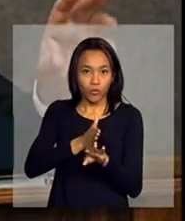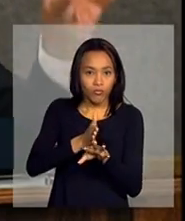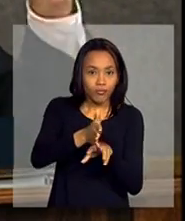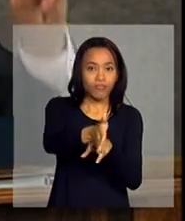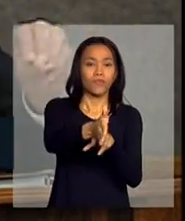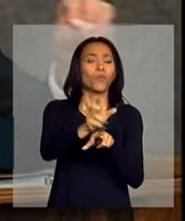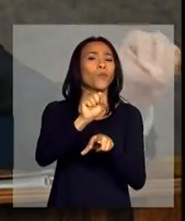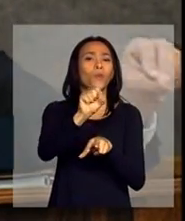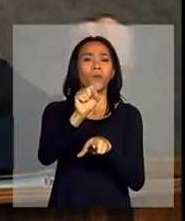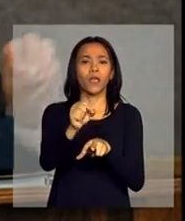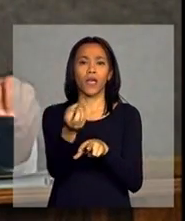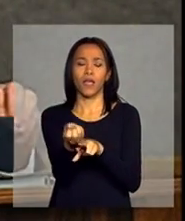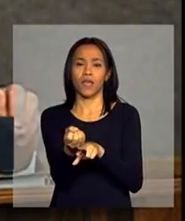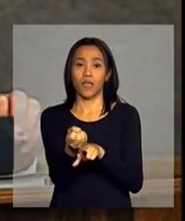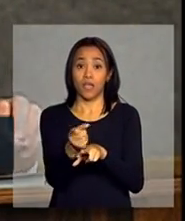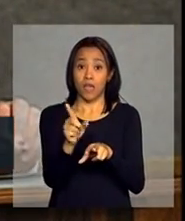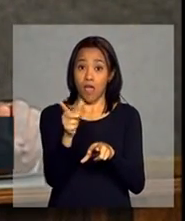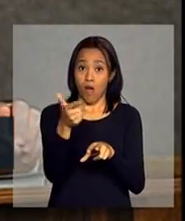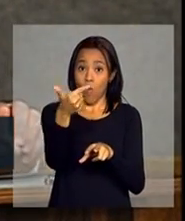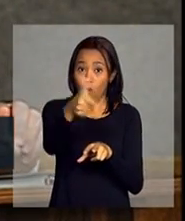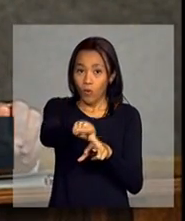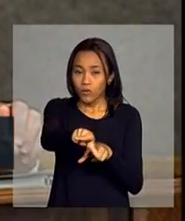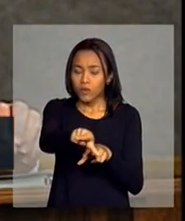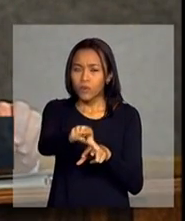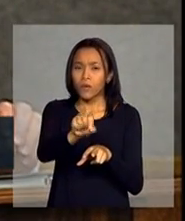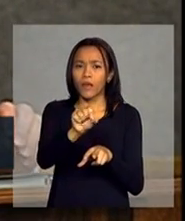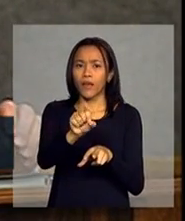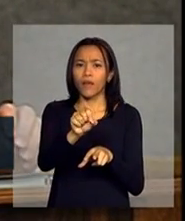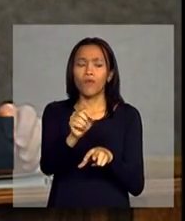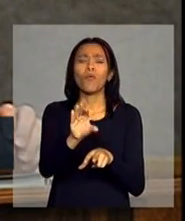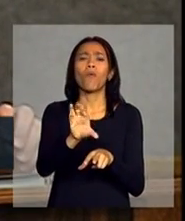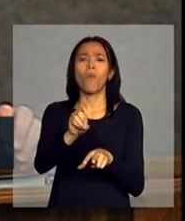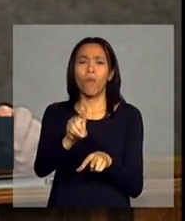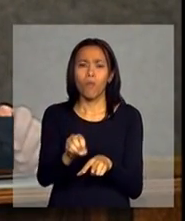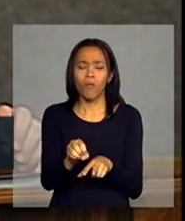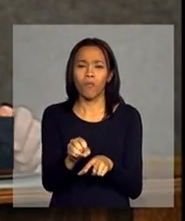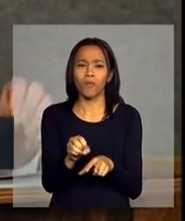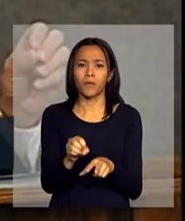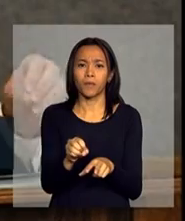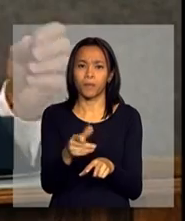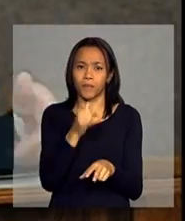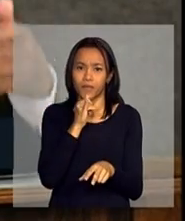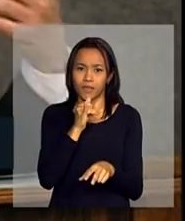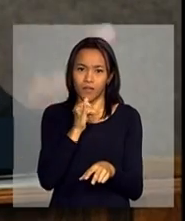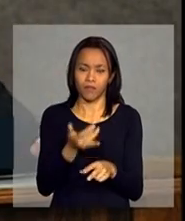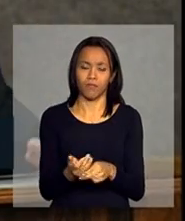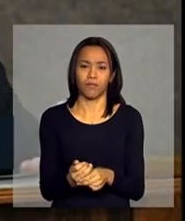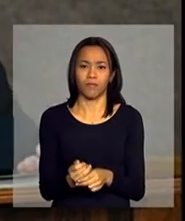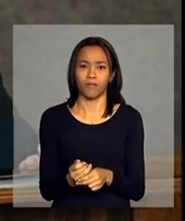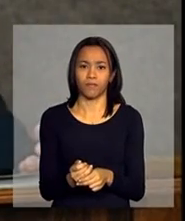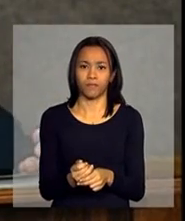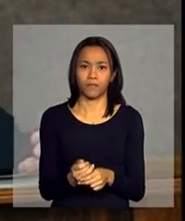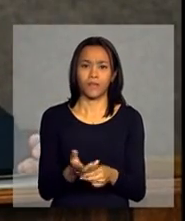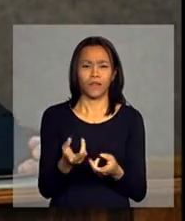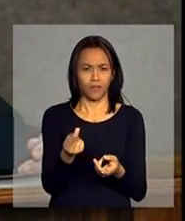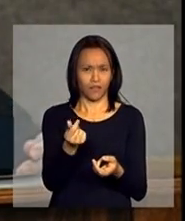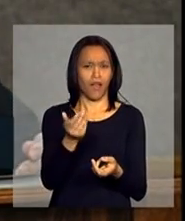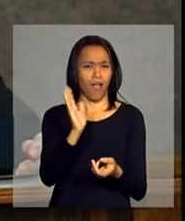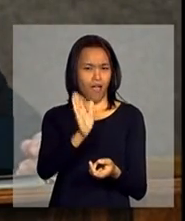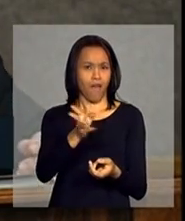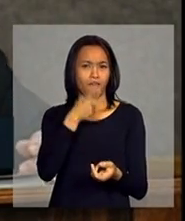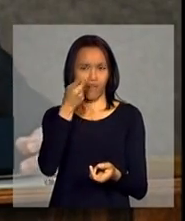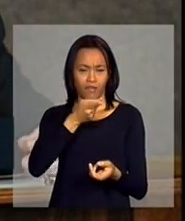eixo da inovação estrito-sensu. Quer dizer, como o velho Schumpeter já